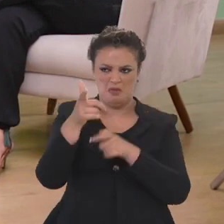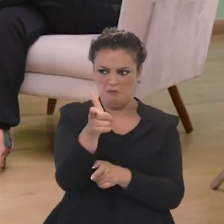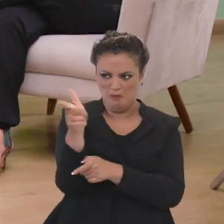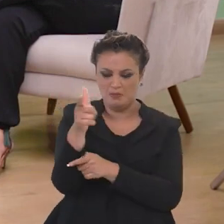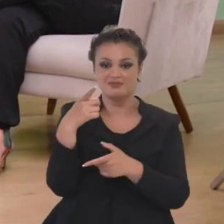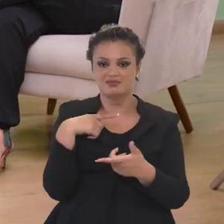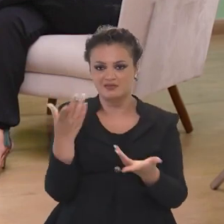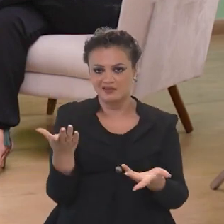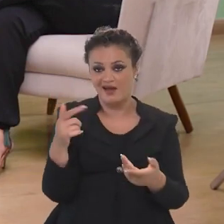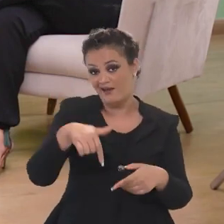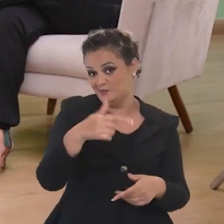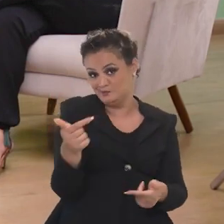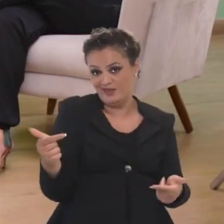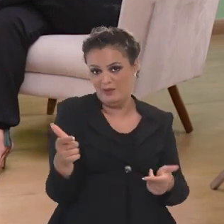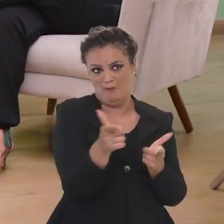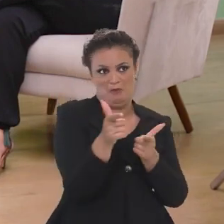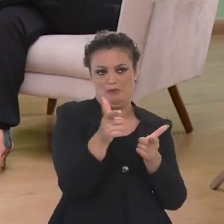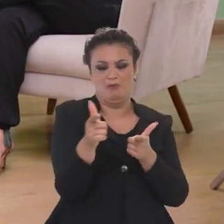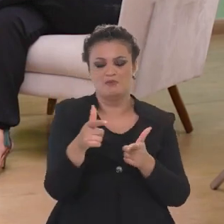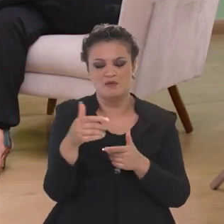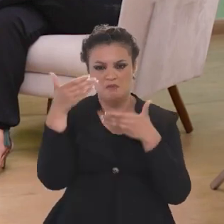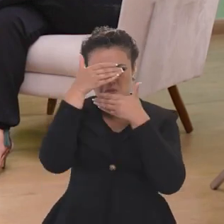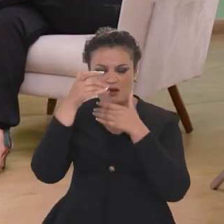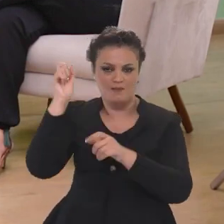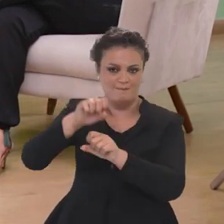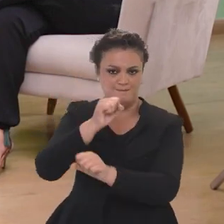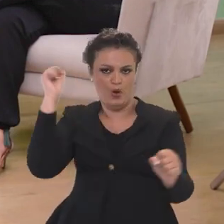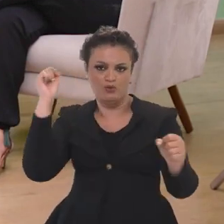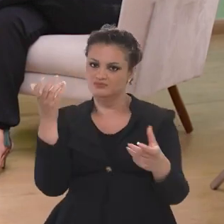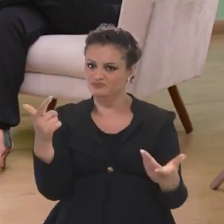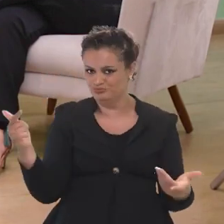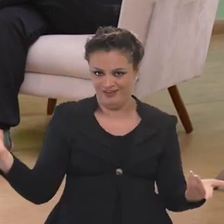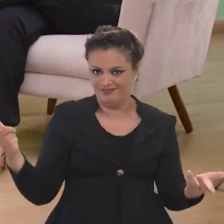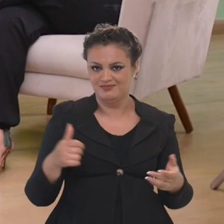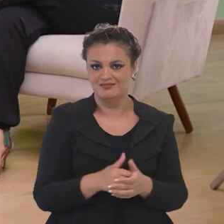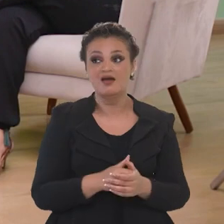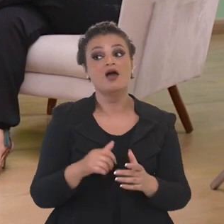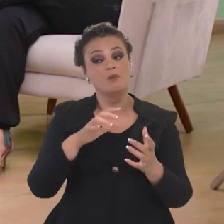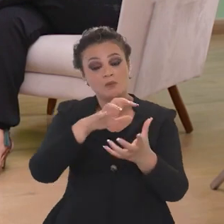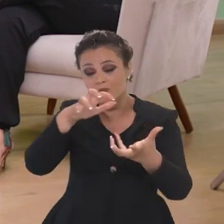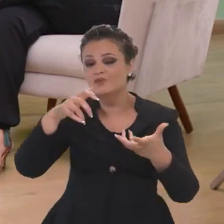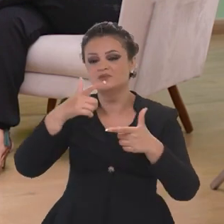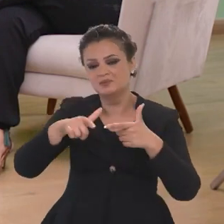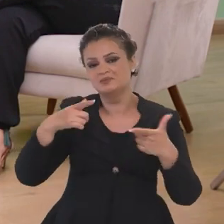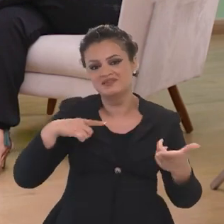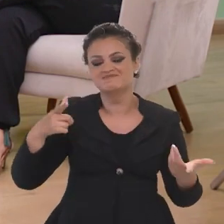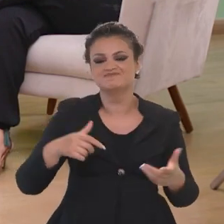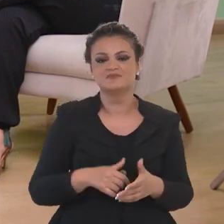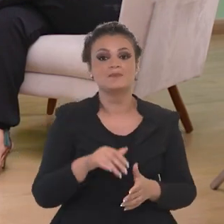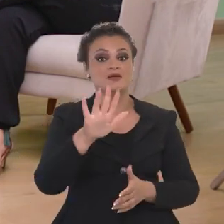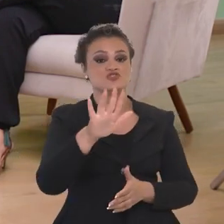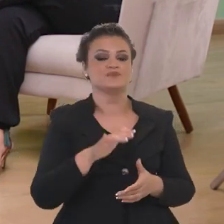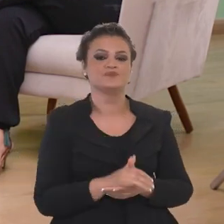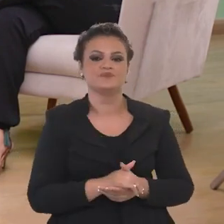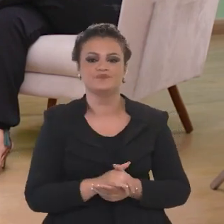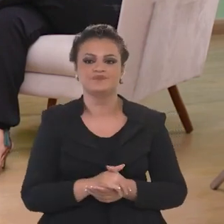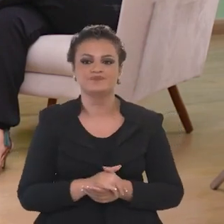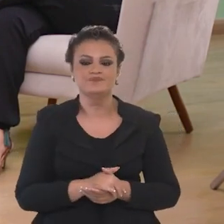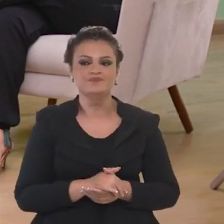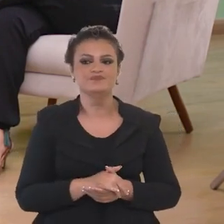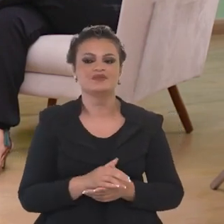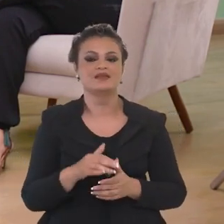exemplo, a gente não tem esse problema aqui. É, todos nós temos, o mundo inteiro vive com o problema da segurança. Agora, vamos lá.